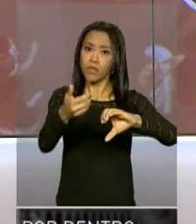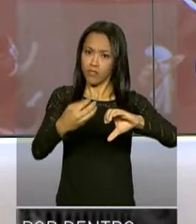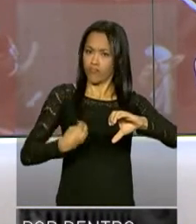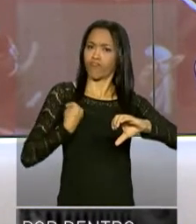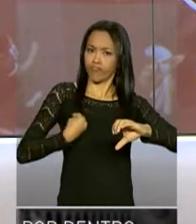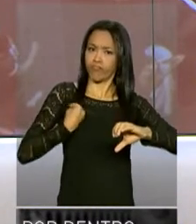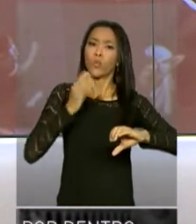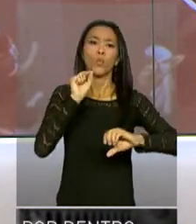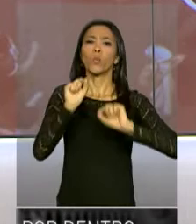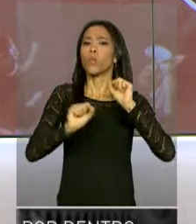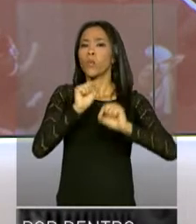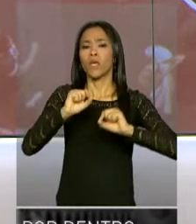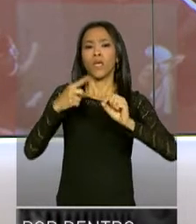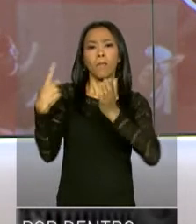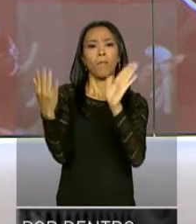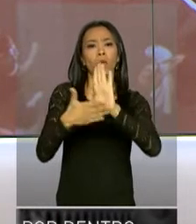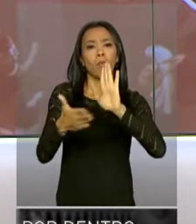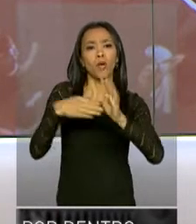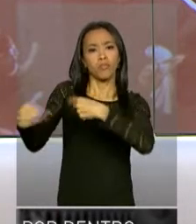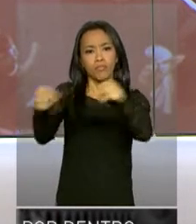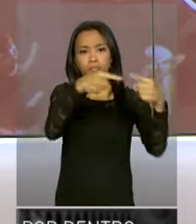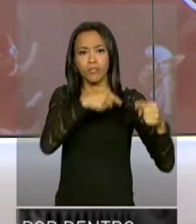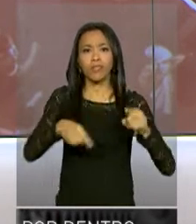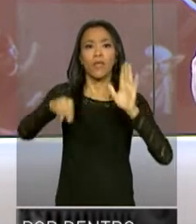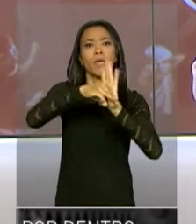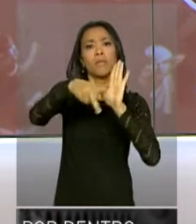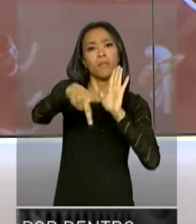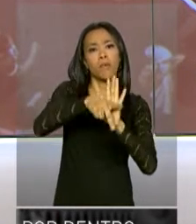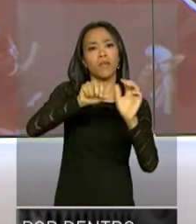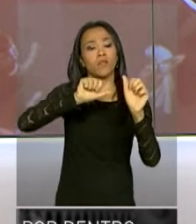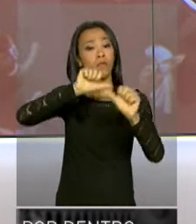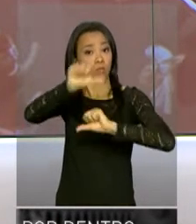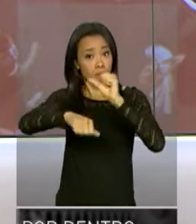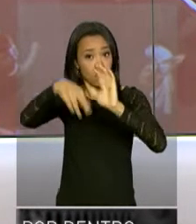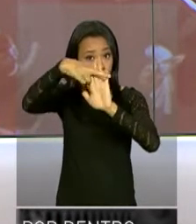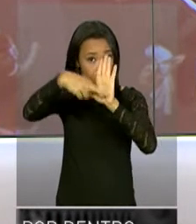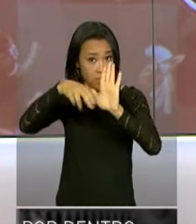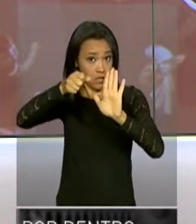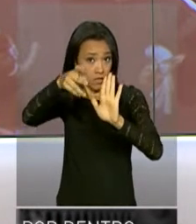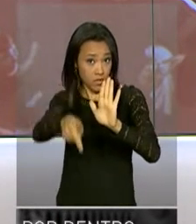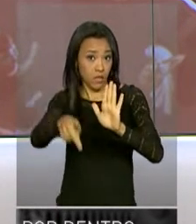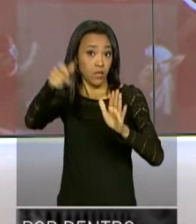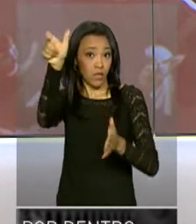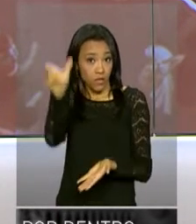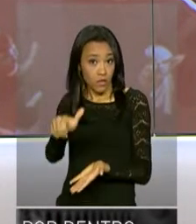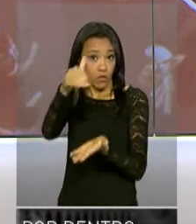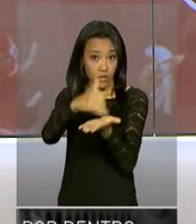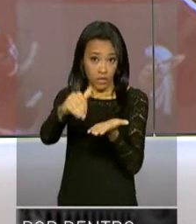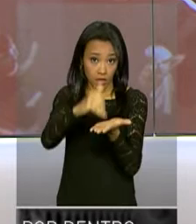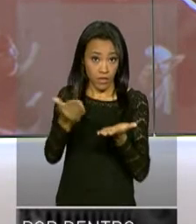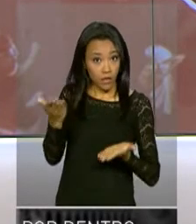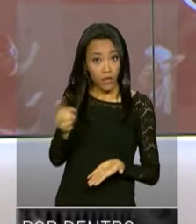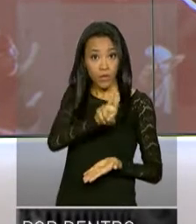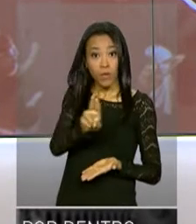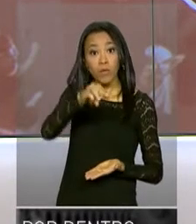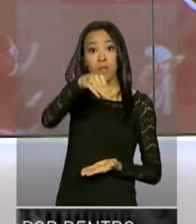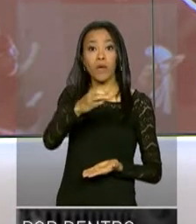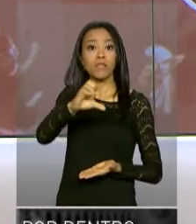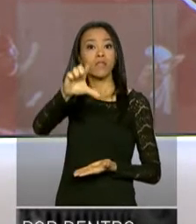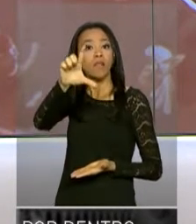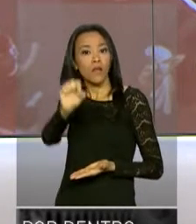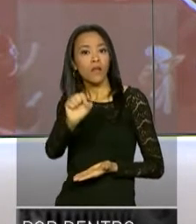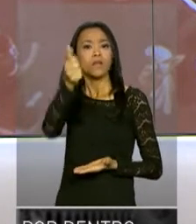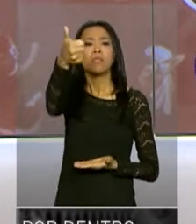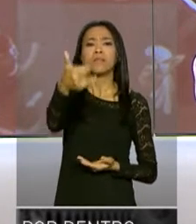discutindo a proposta de emenda constitucional da reforma da Previdência. O secretário da Previdência Social, Marcelo Caetano,